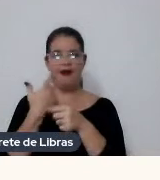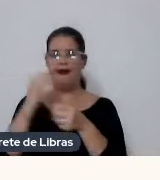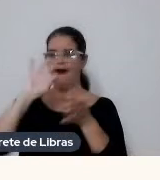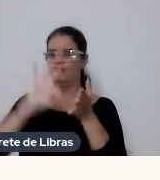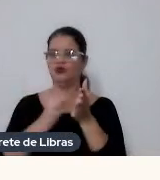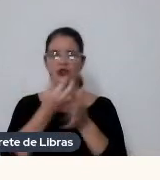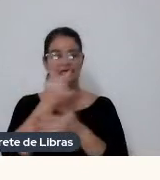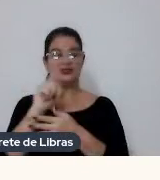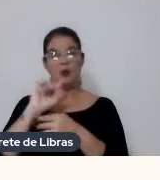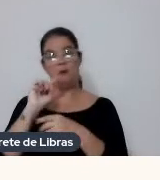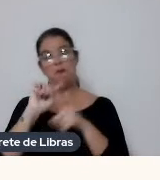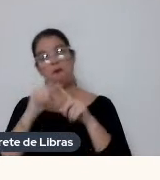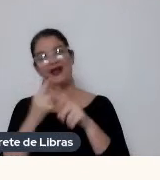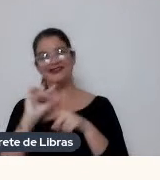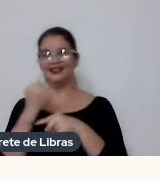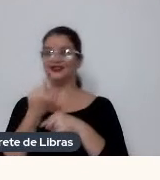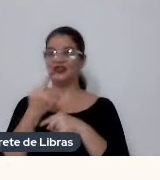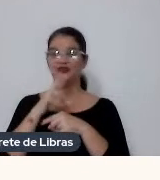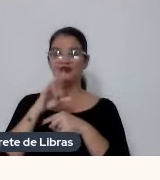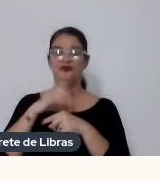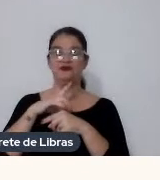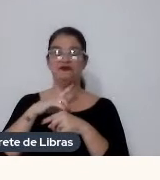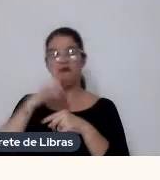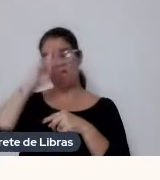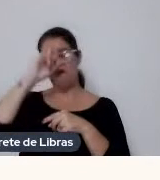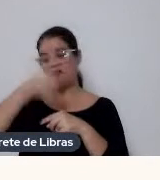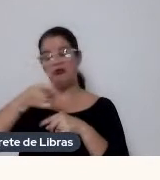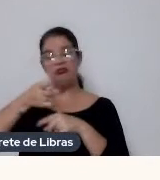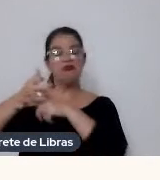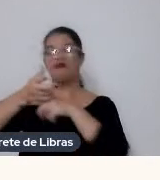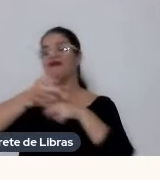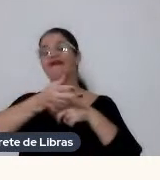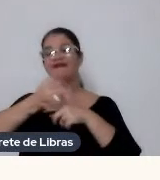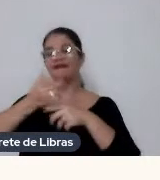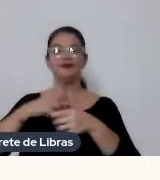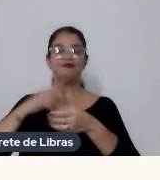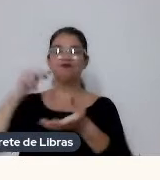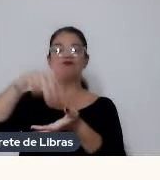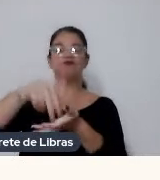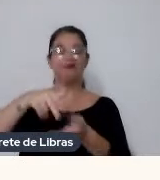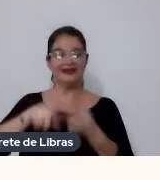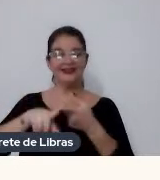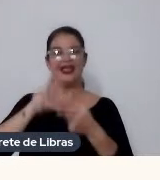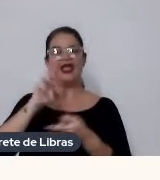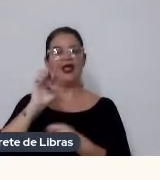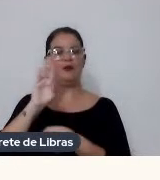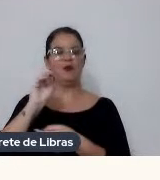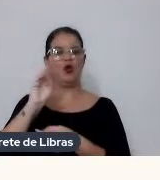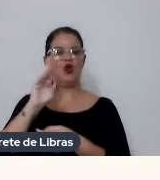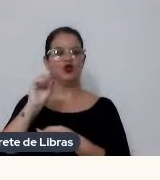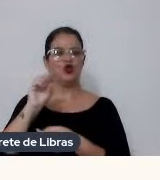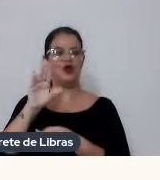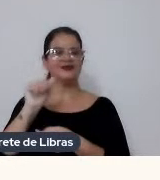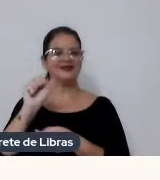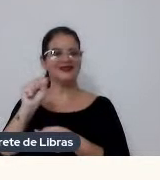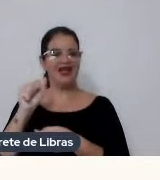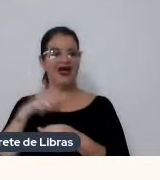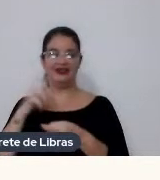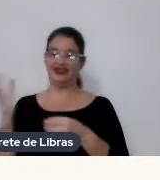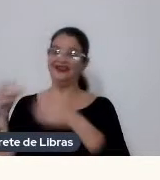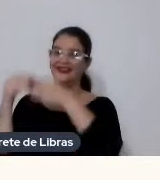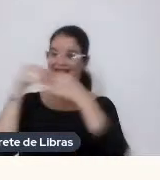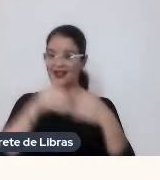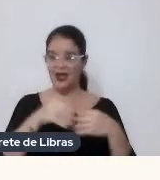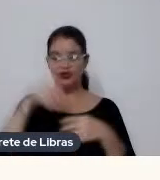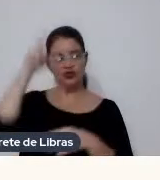A gente Foi lá e mandou ver Né E aqui tem A rebordosa A gente traz A rebordosa No inferno Né